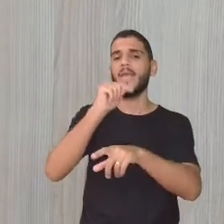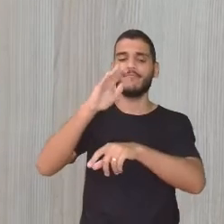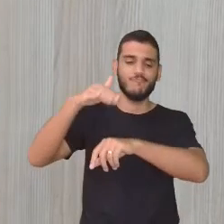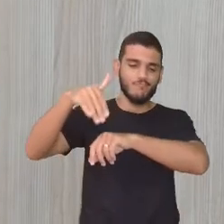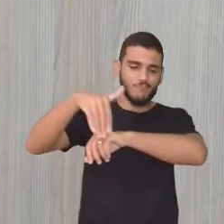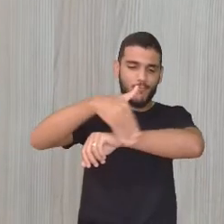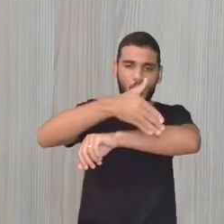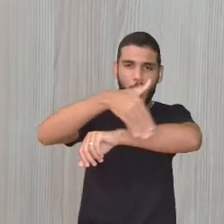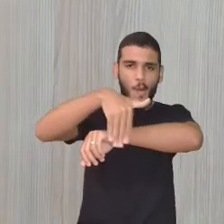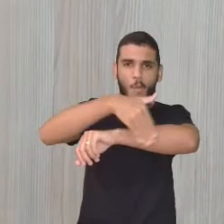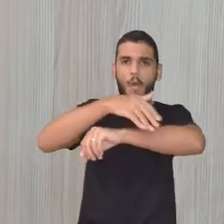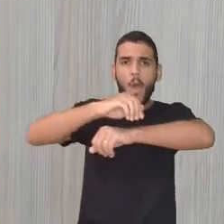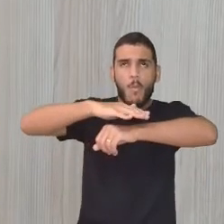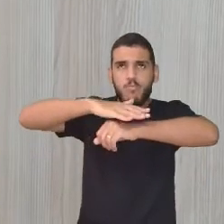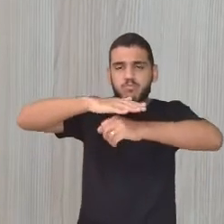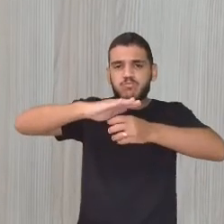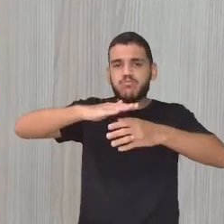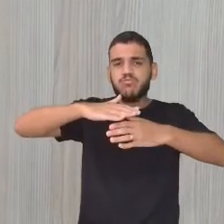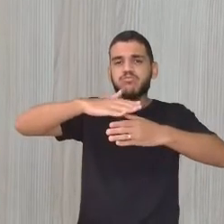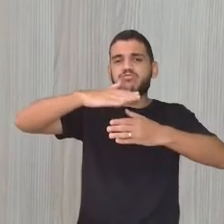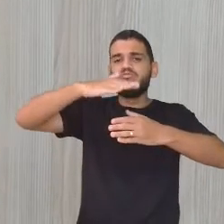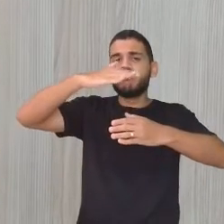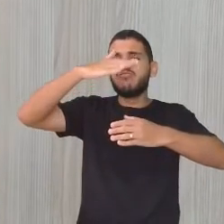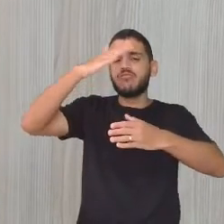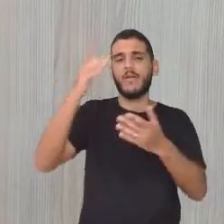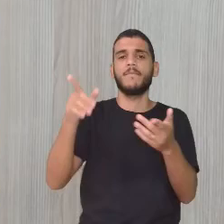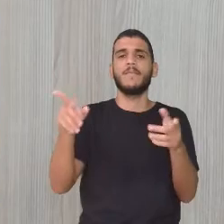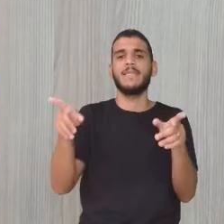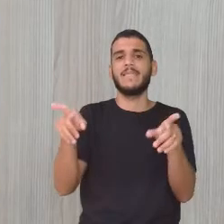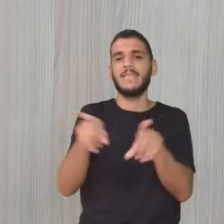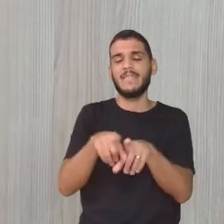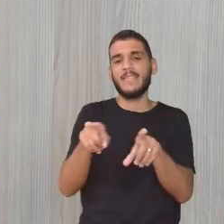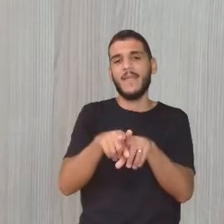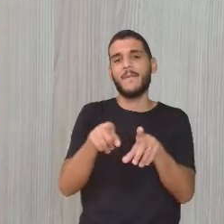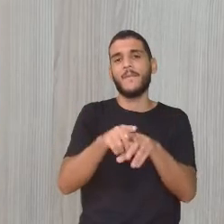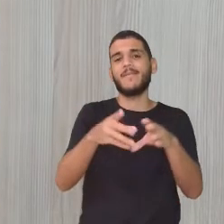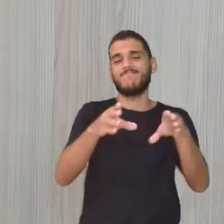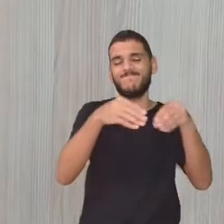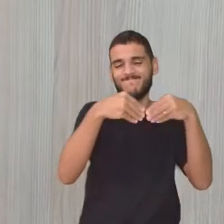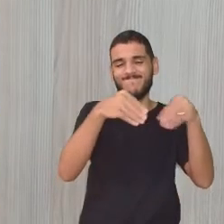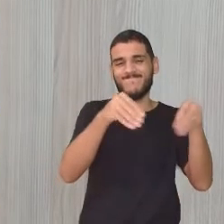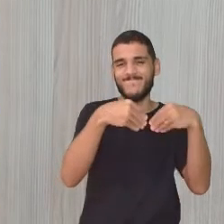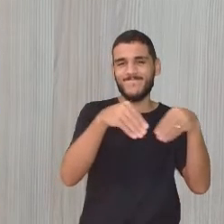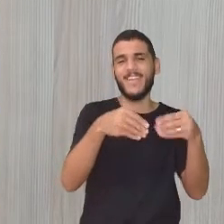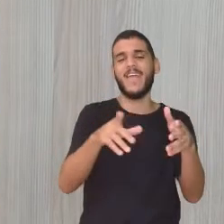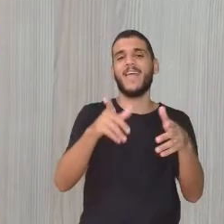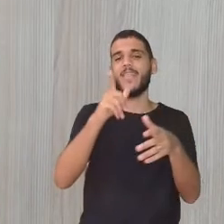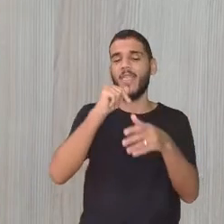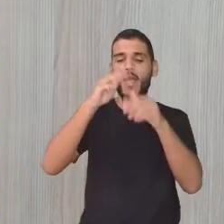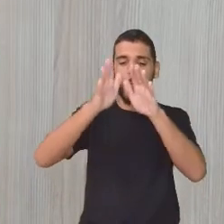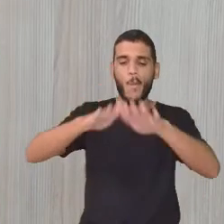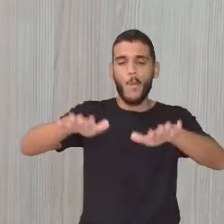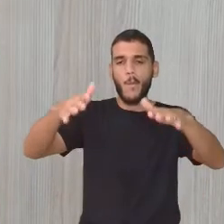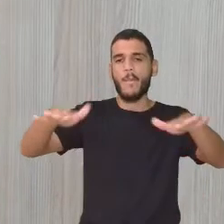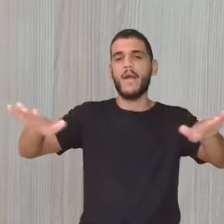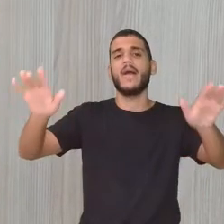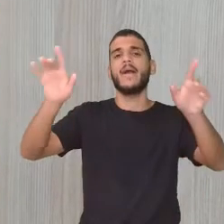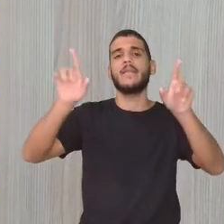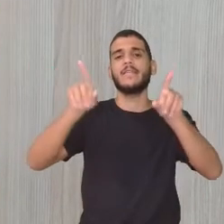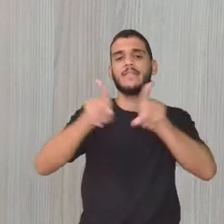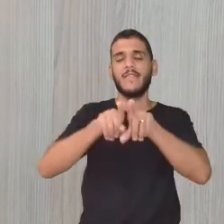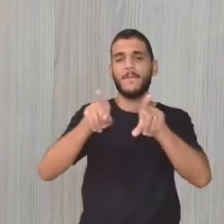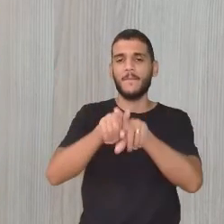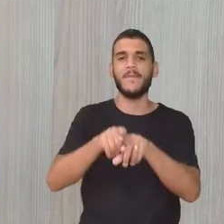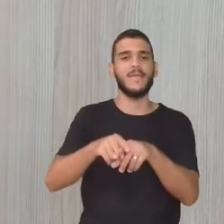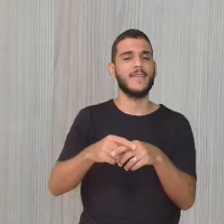esses lixos, os microplásticos, os mares, os oceanos. Aí impacta